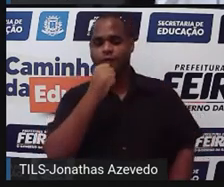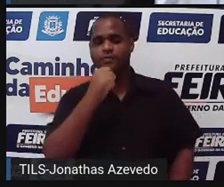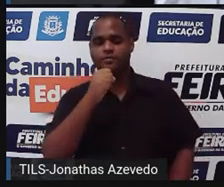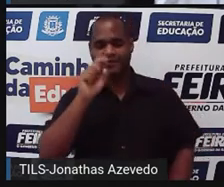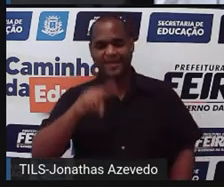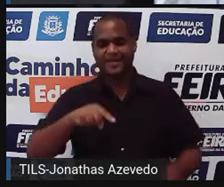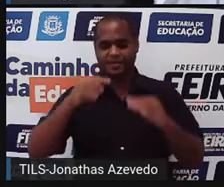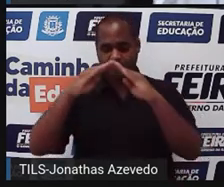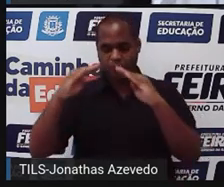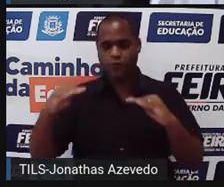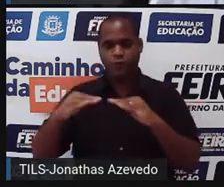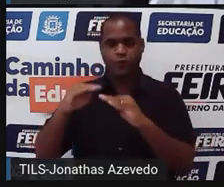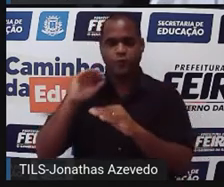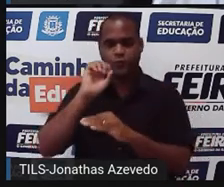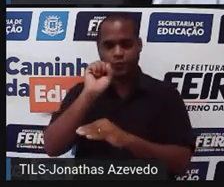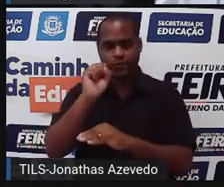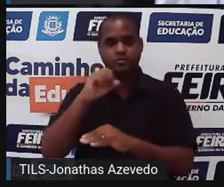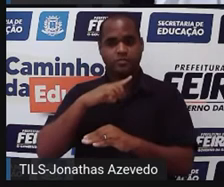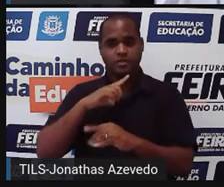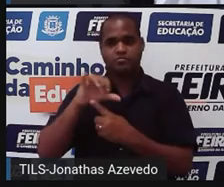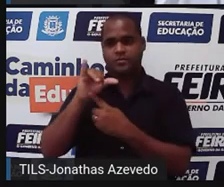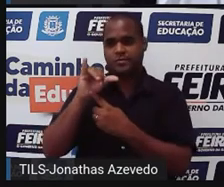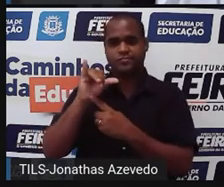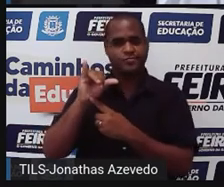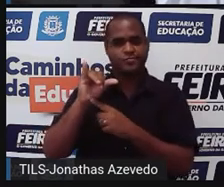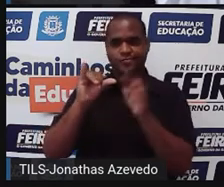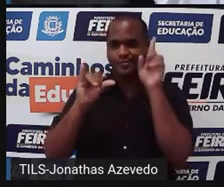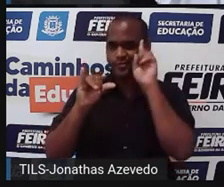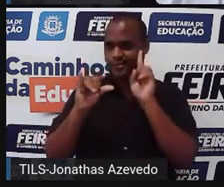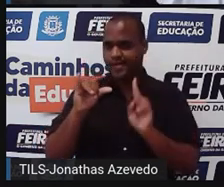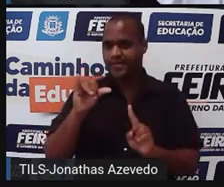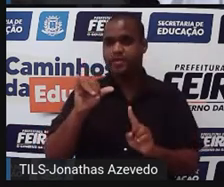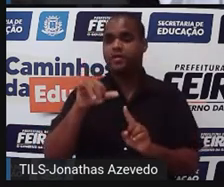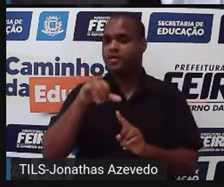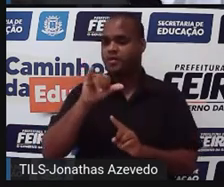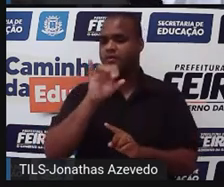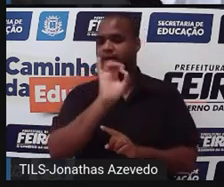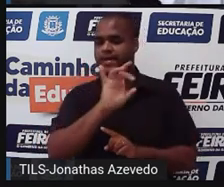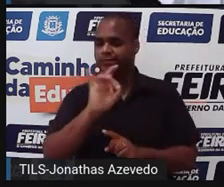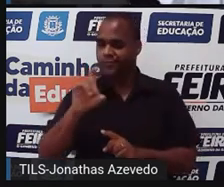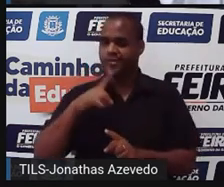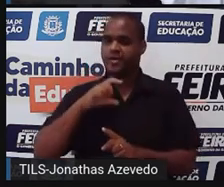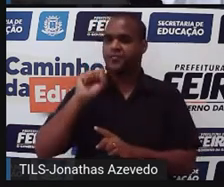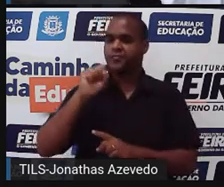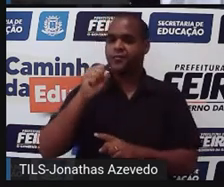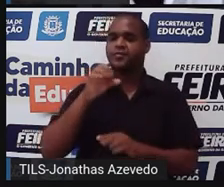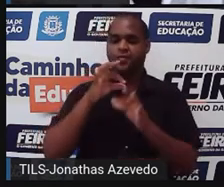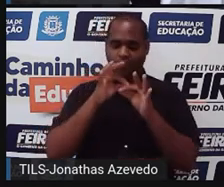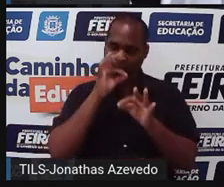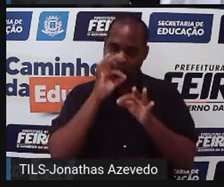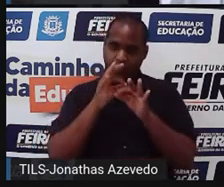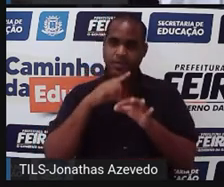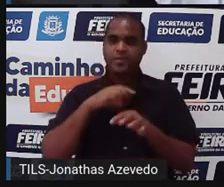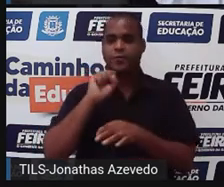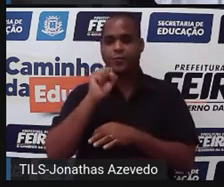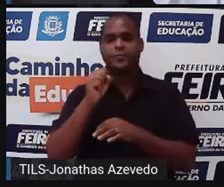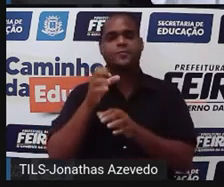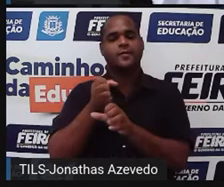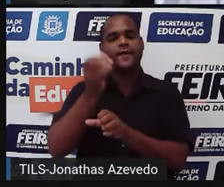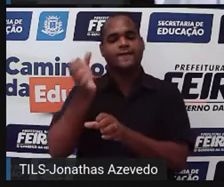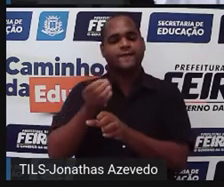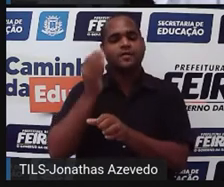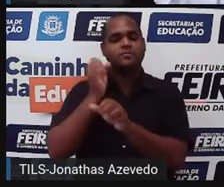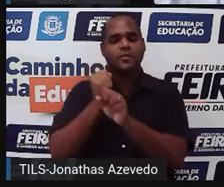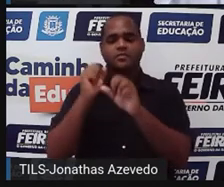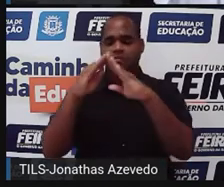quantas pirâmides existem? Y. Cada uma dessas Y vai levar a oito canudos, então vai ficar oito vezes a quantidade de